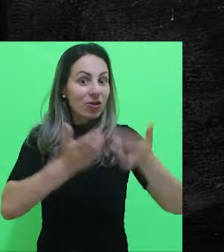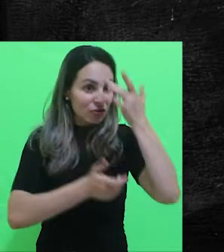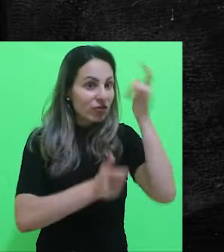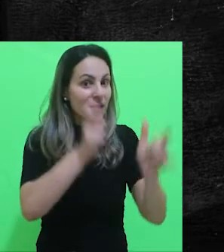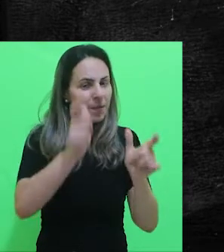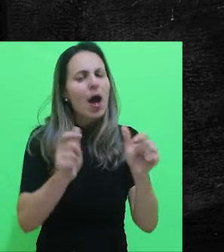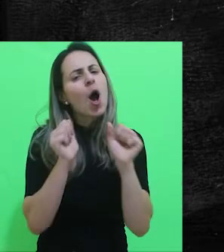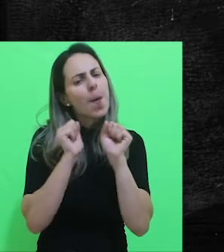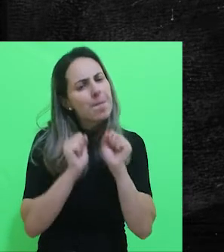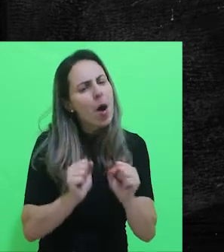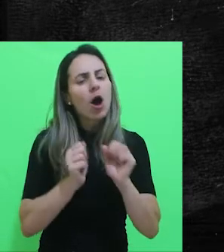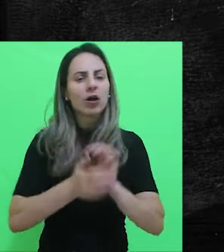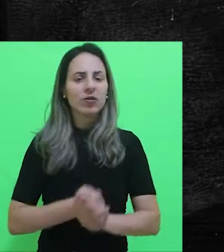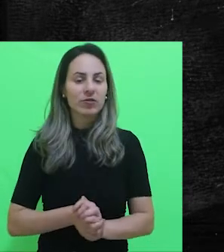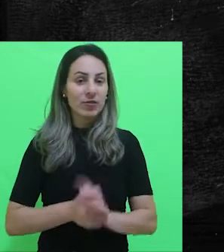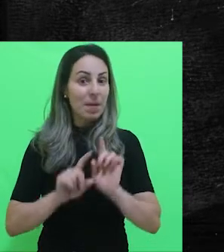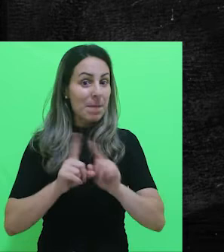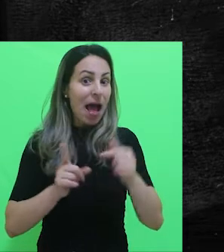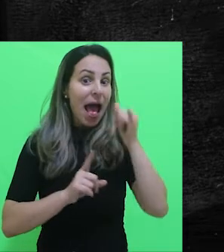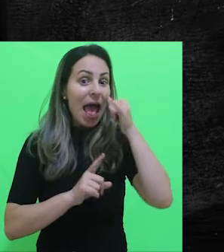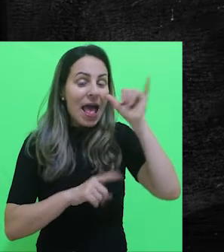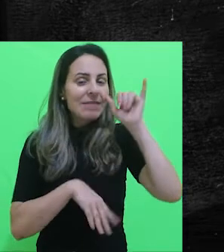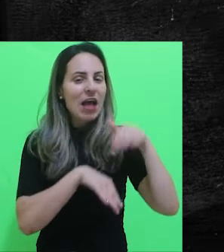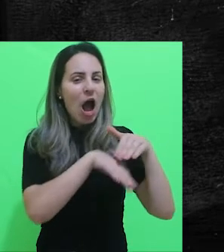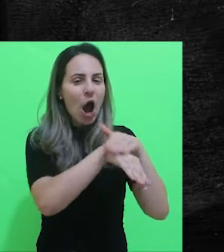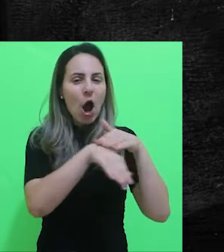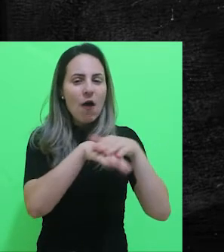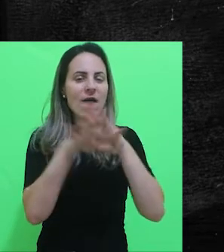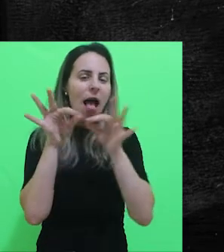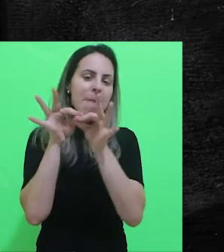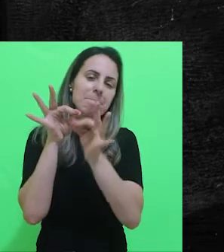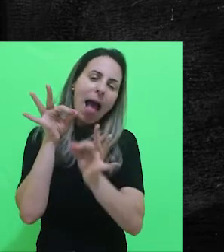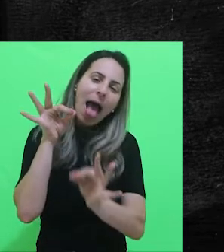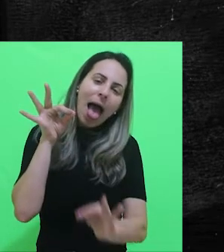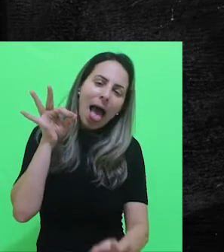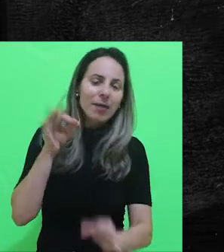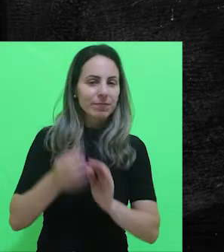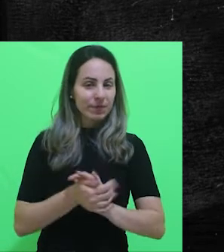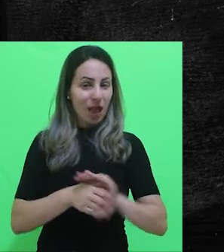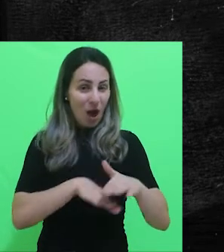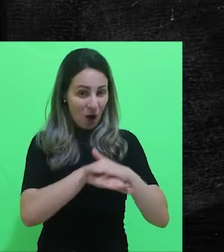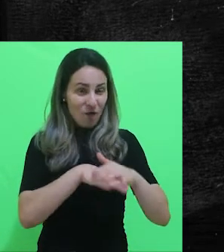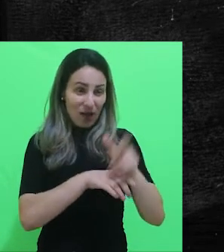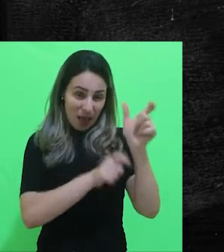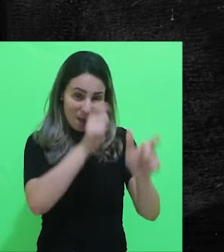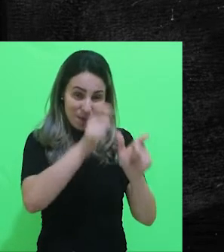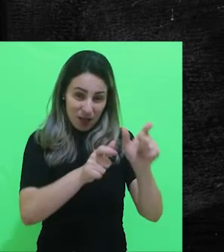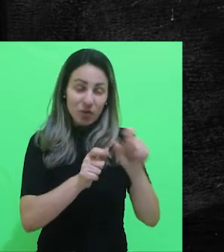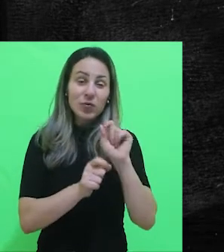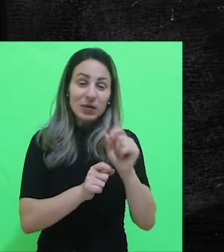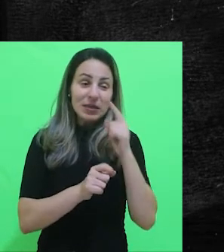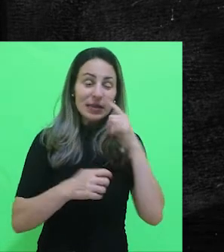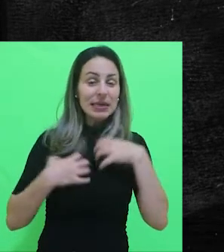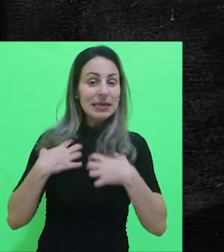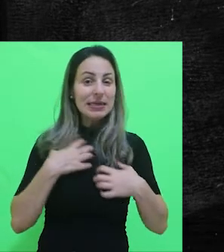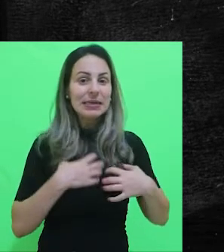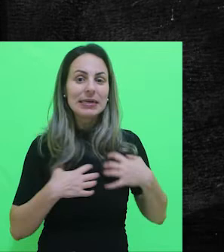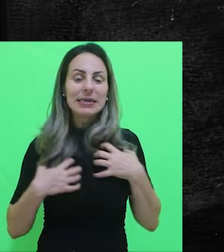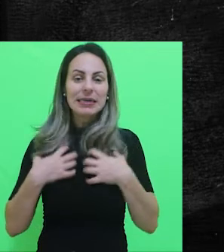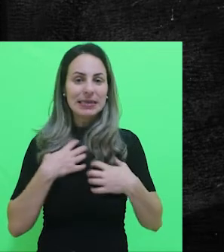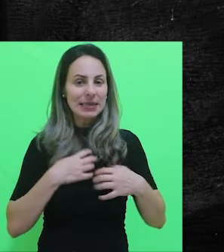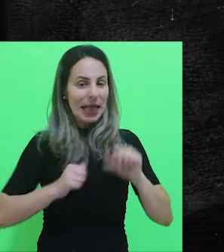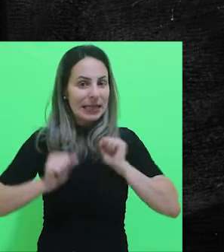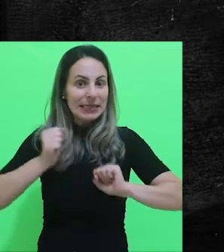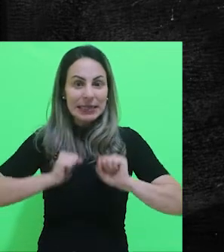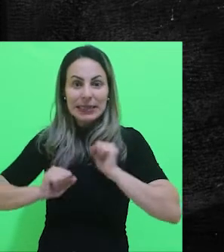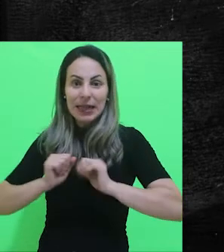interagir com essas pessoas, mas evite conversas longas. Conversas longas com outros candidatos podem gerar mais ansiedade, ao